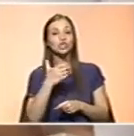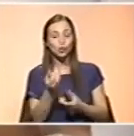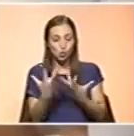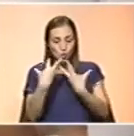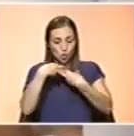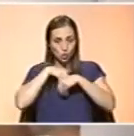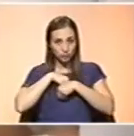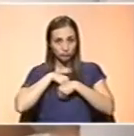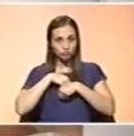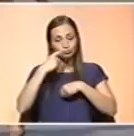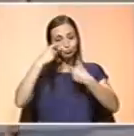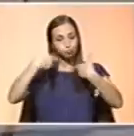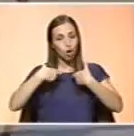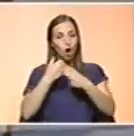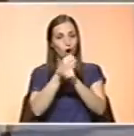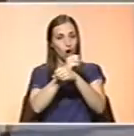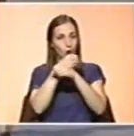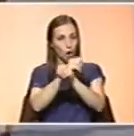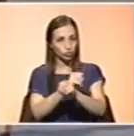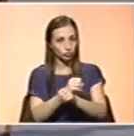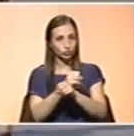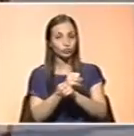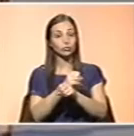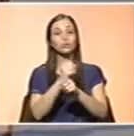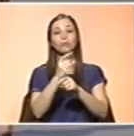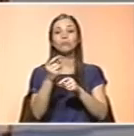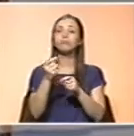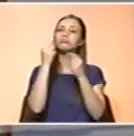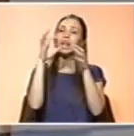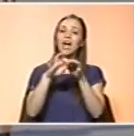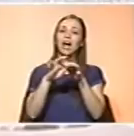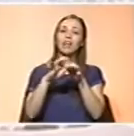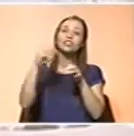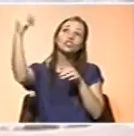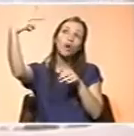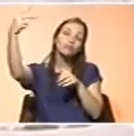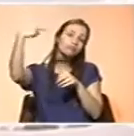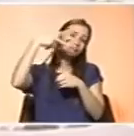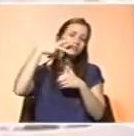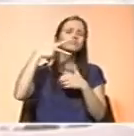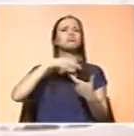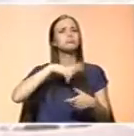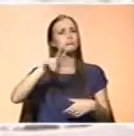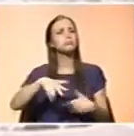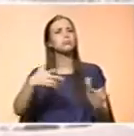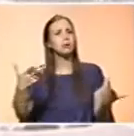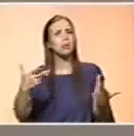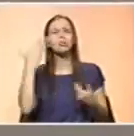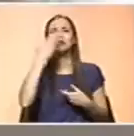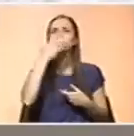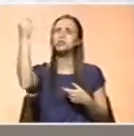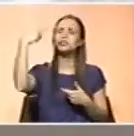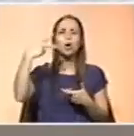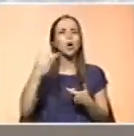o metabolismo ósseo. Por estar associada à exposição solar e contarmos em Portugal com um elevado número de dias de sol,